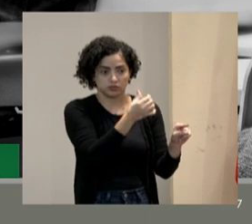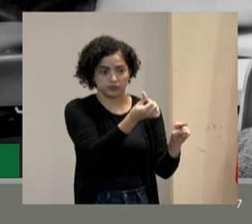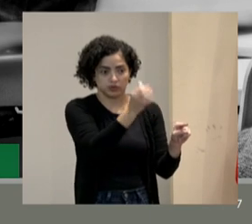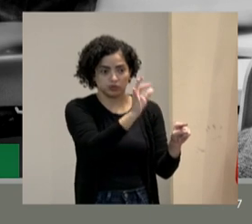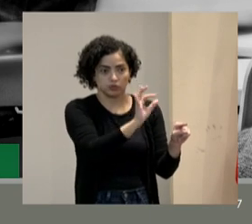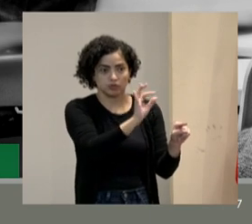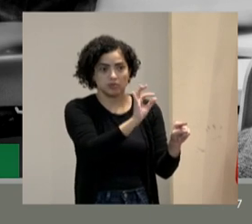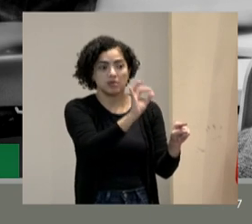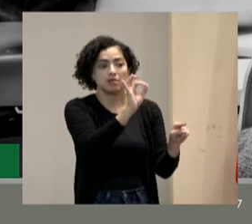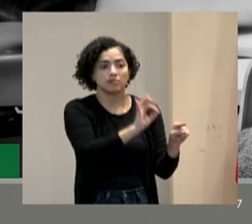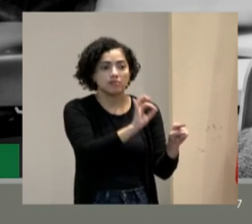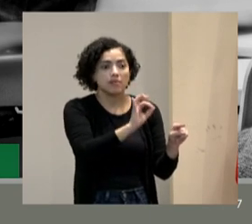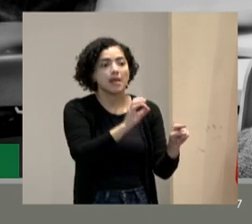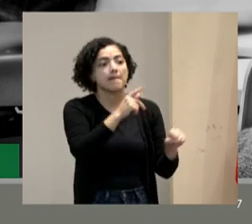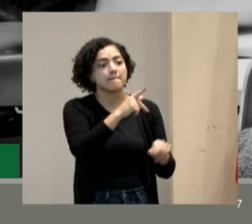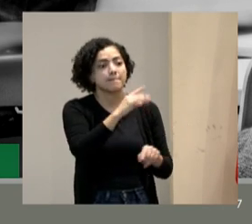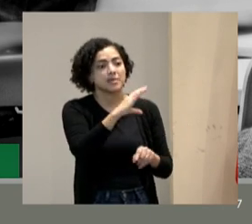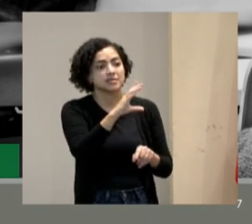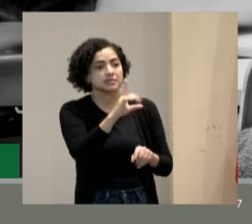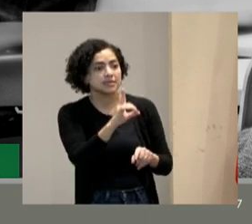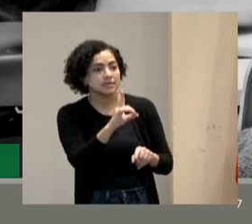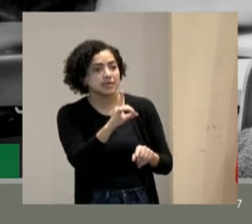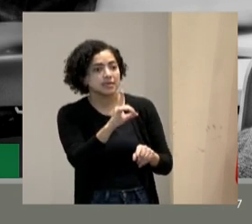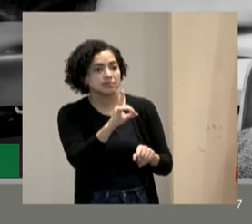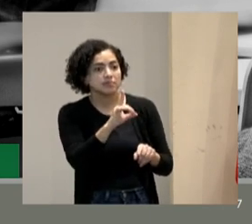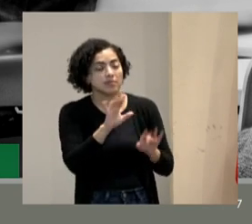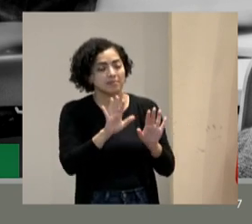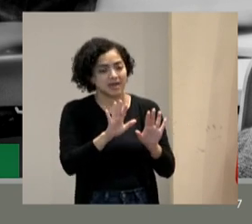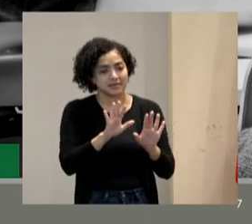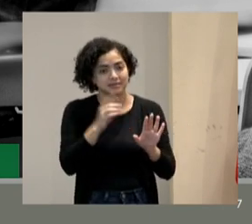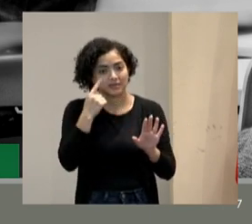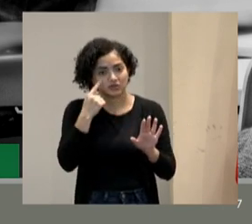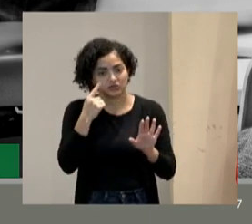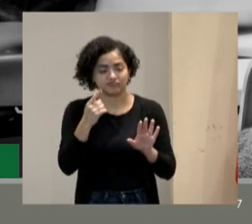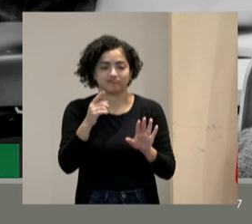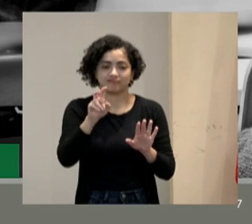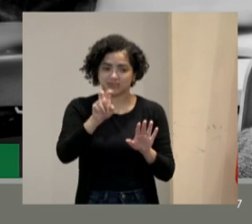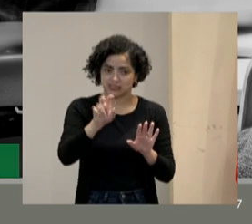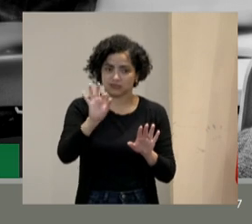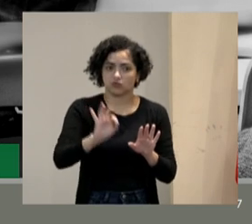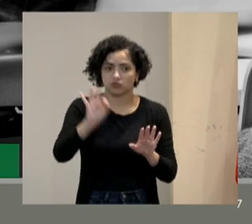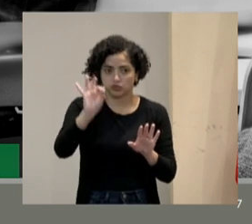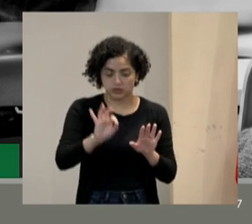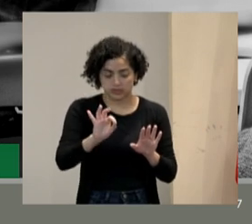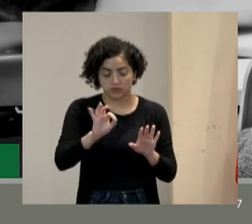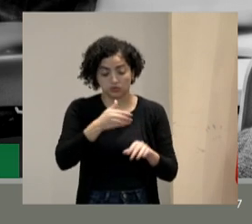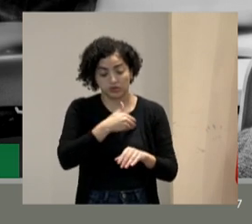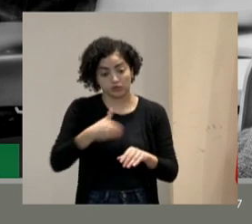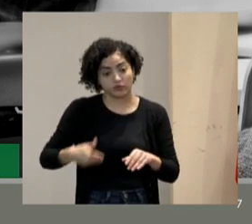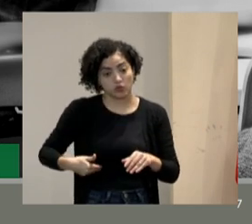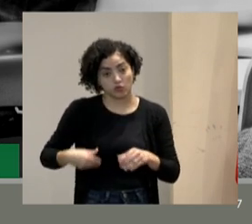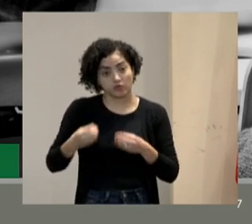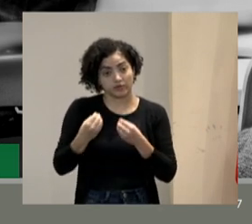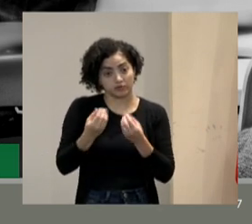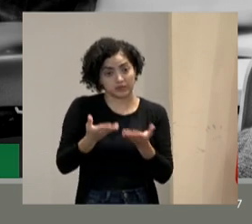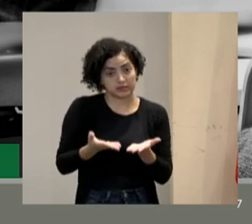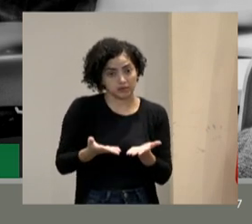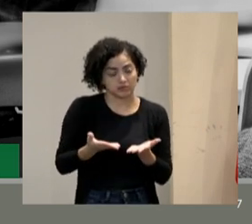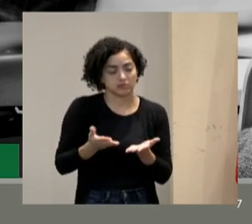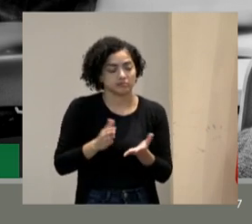PCD. Mas a gente é bonzinho a gente foi no 5%, que é o 5% que o governo deu para a gente lá e tudo bem.